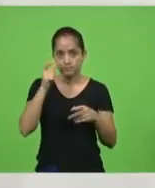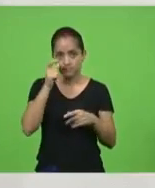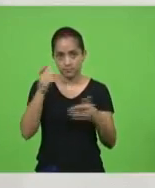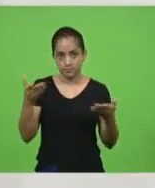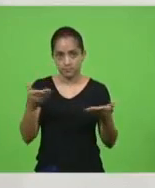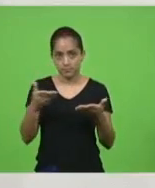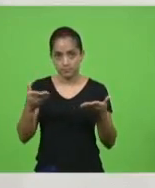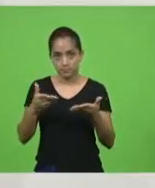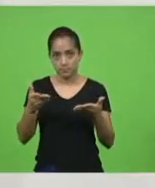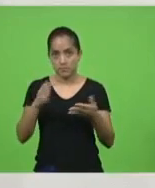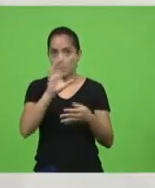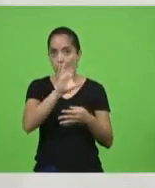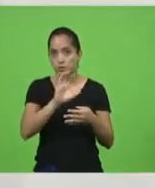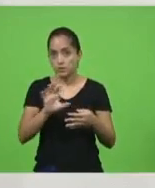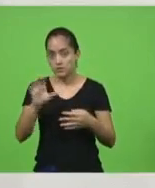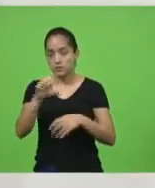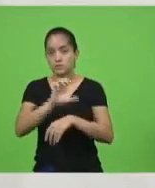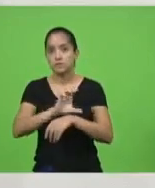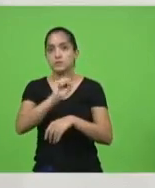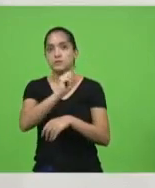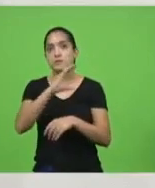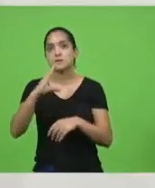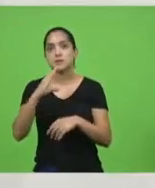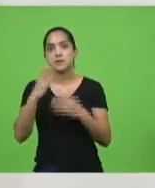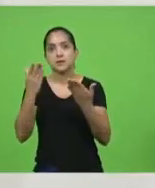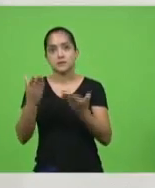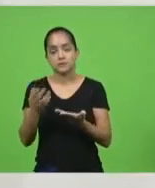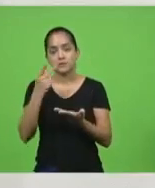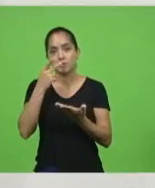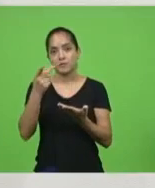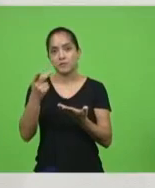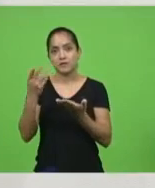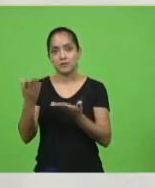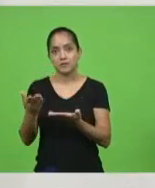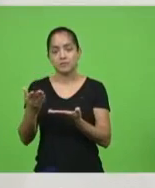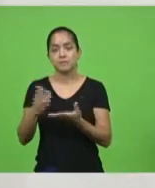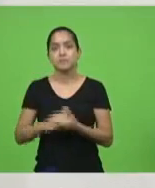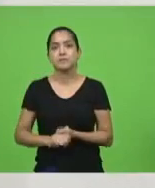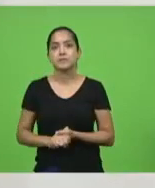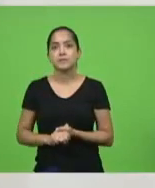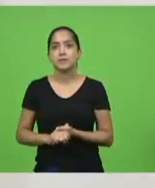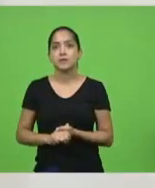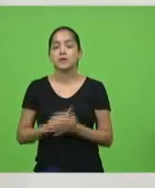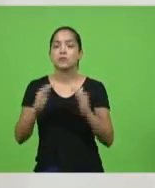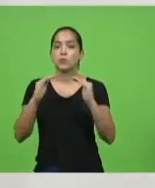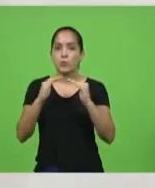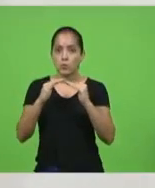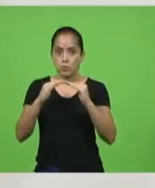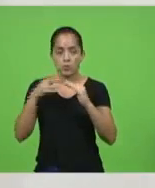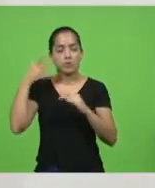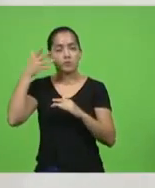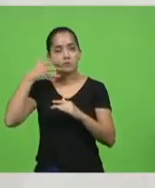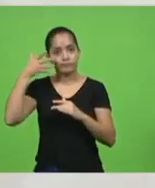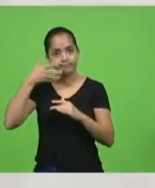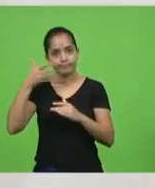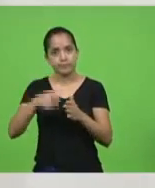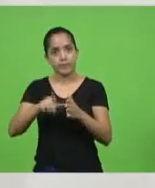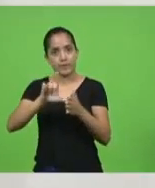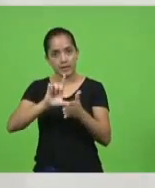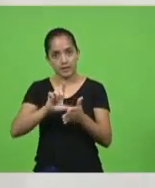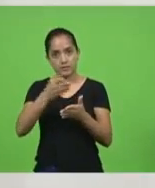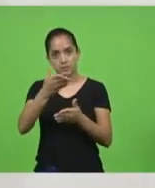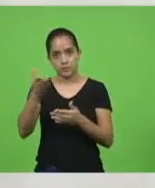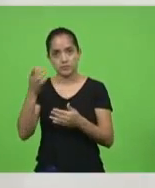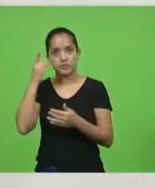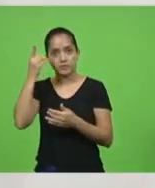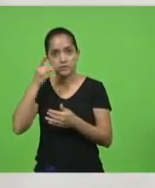em todas as regiões do Estado, como bem diz o nosso presidente, eu concordo com os pronunciamentos anteriores dos meus colegas,